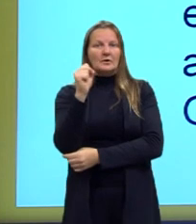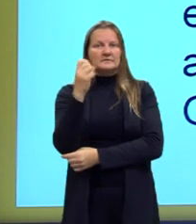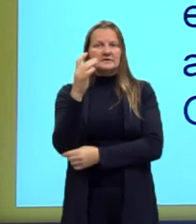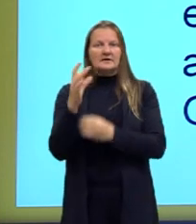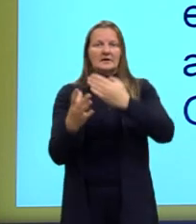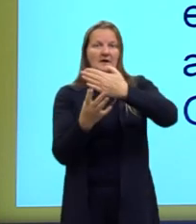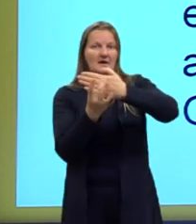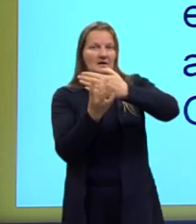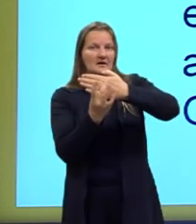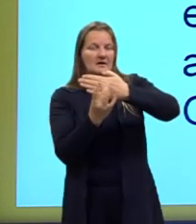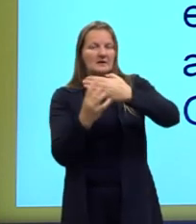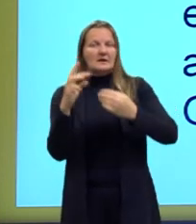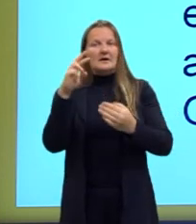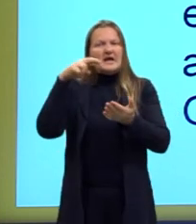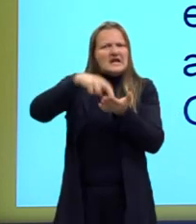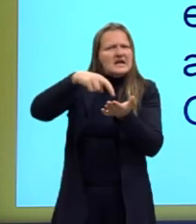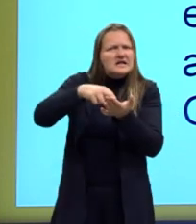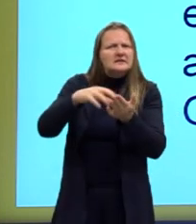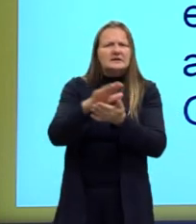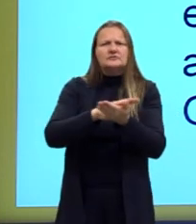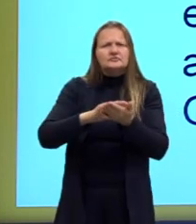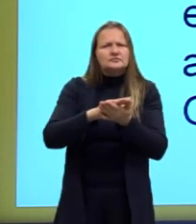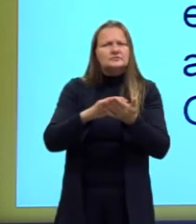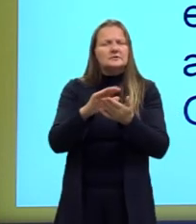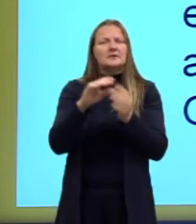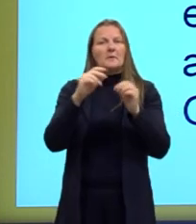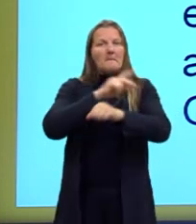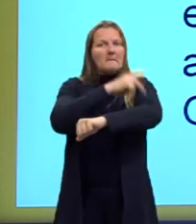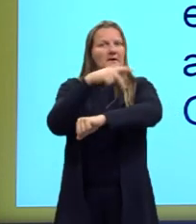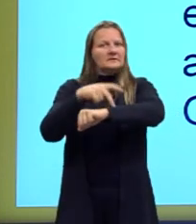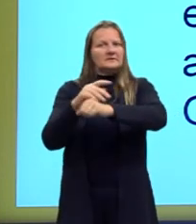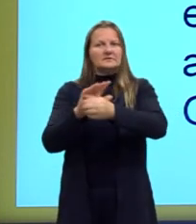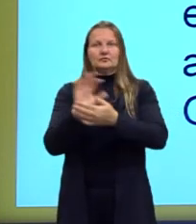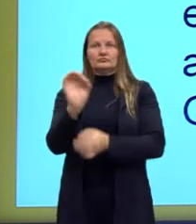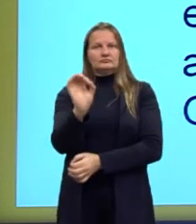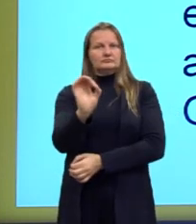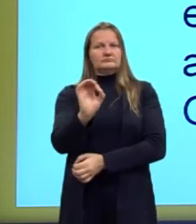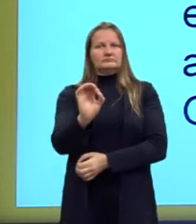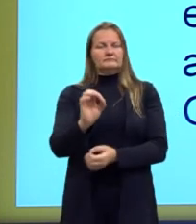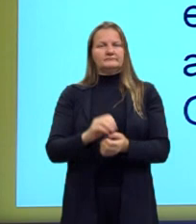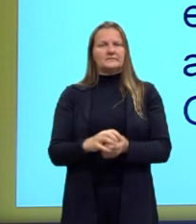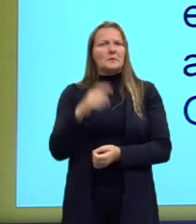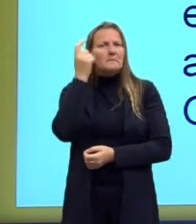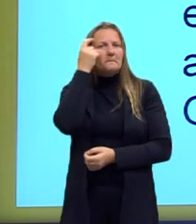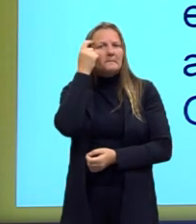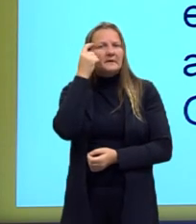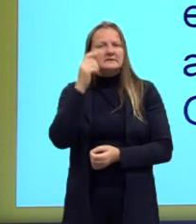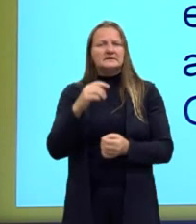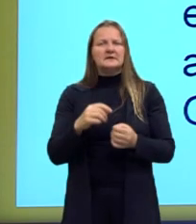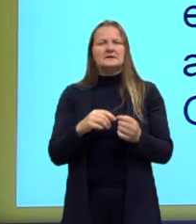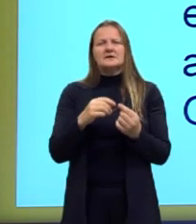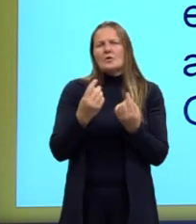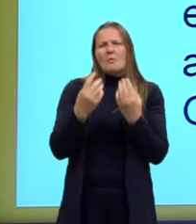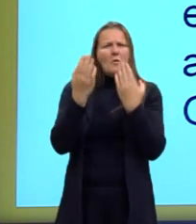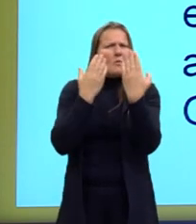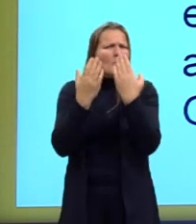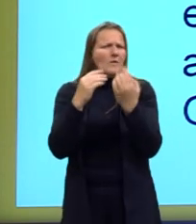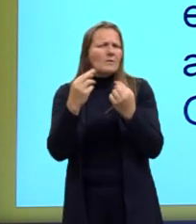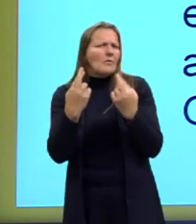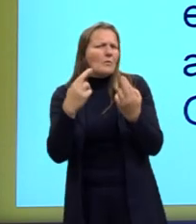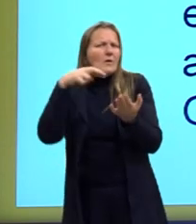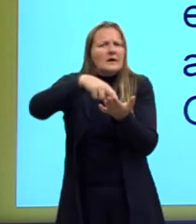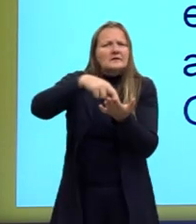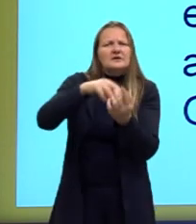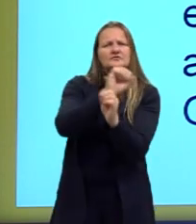mostra a realidade, o parnasiano, ele não pensa nessa questão de refletir sobre a